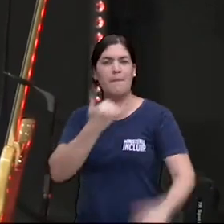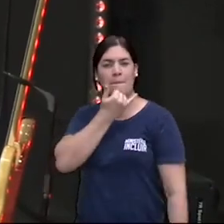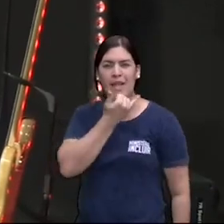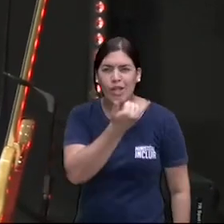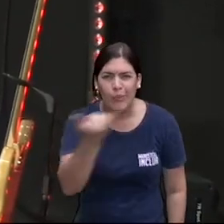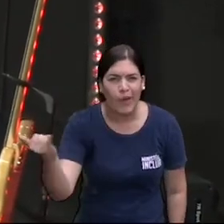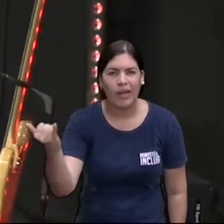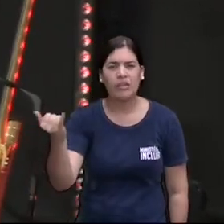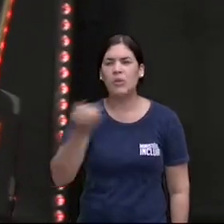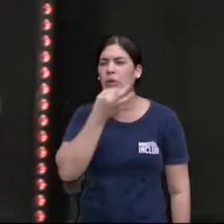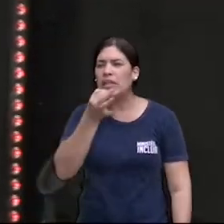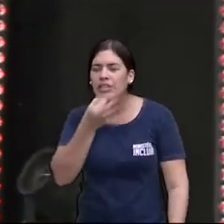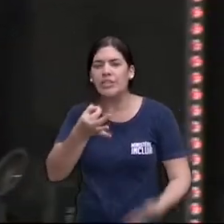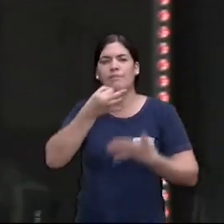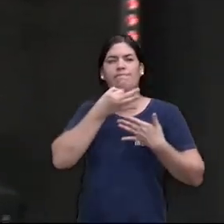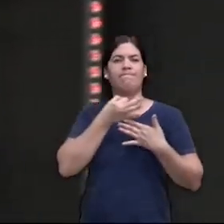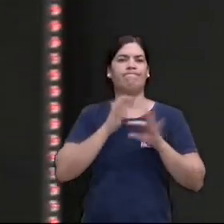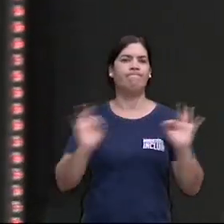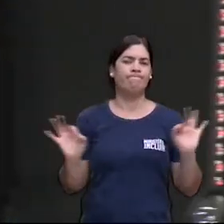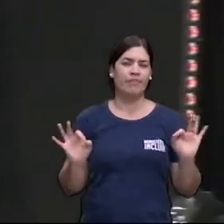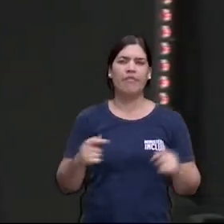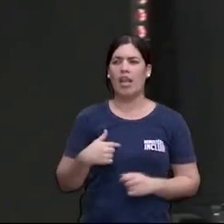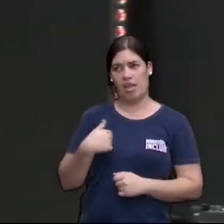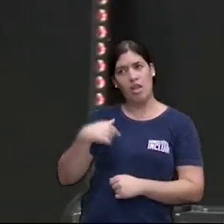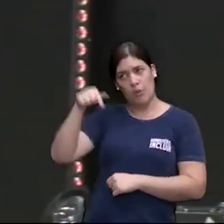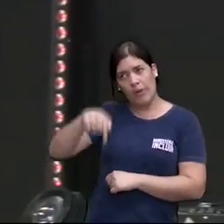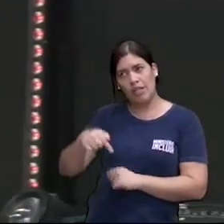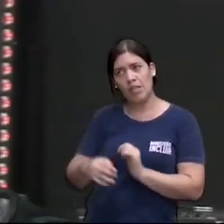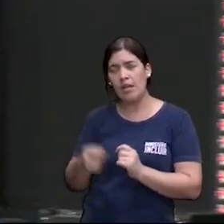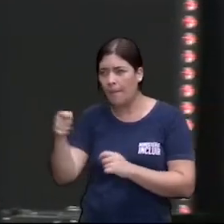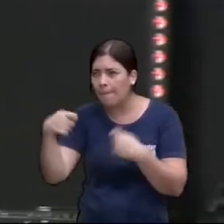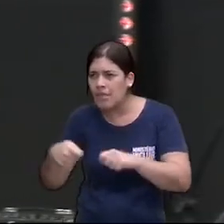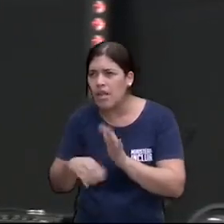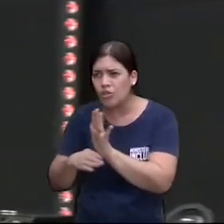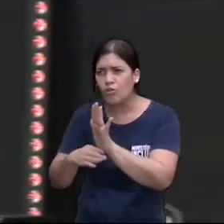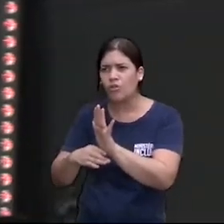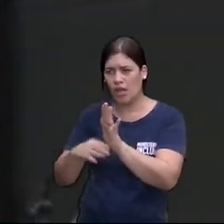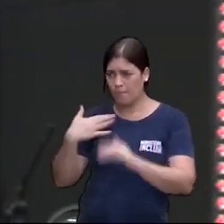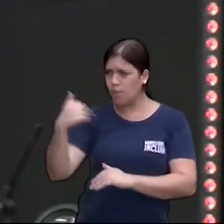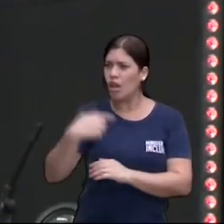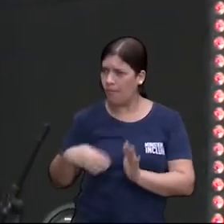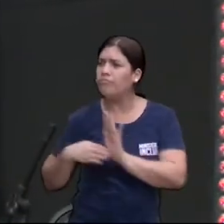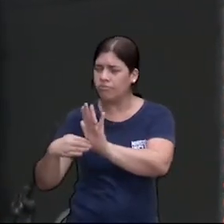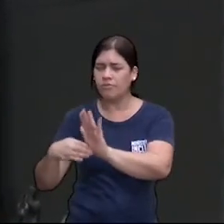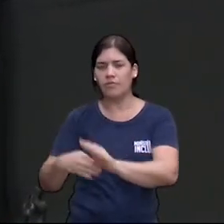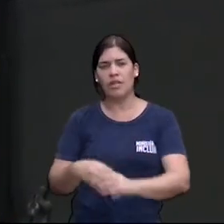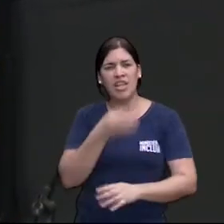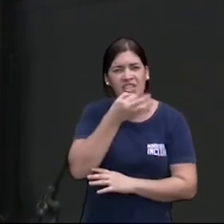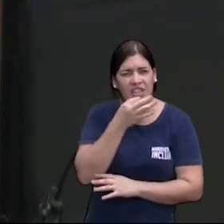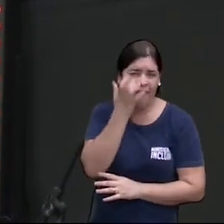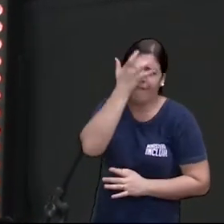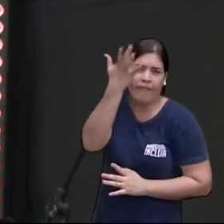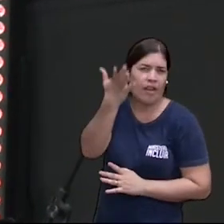minimizando a crítica sobre os outros e falando, estou aqui irmão, se você precisar de alguma coisa, isso é que é bonito, é crítica não, crítica é mole, é fácil,